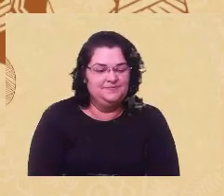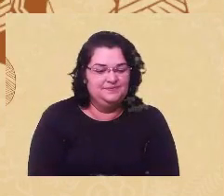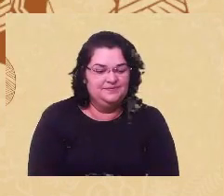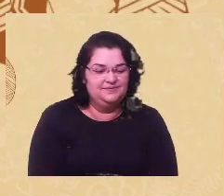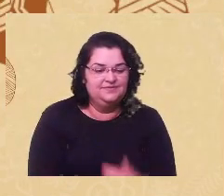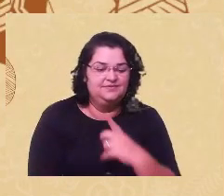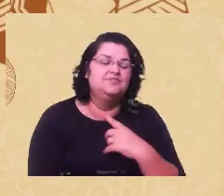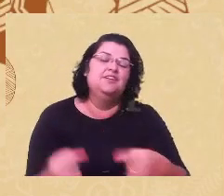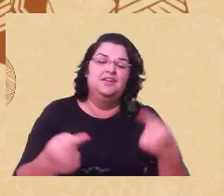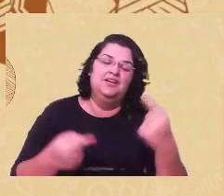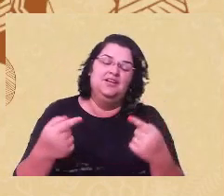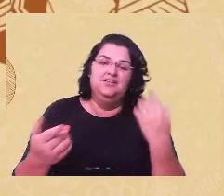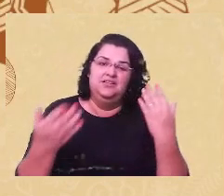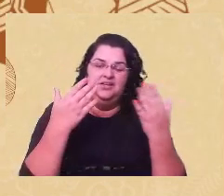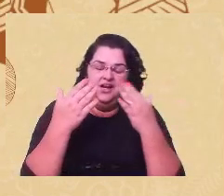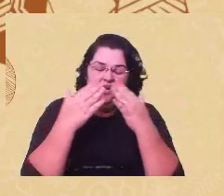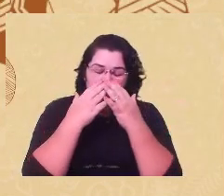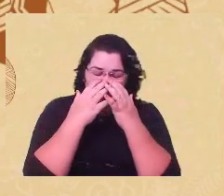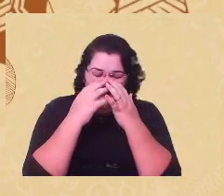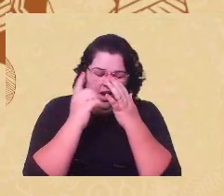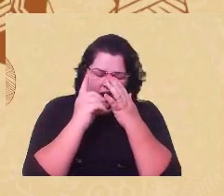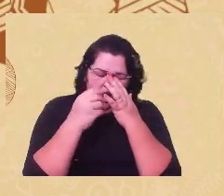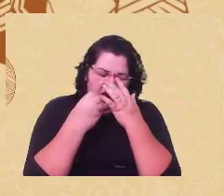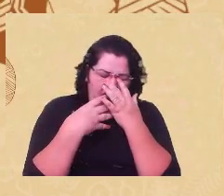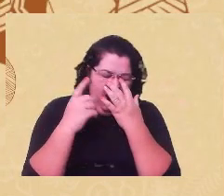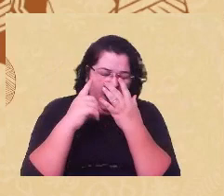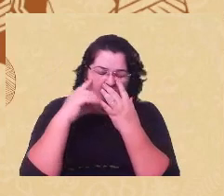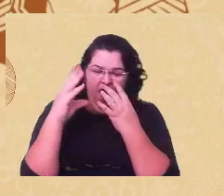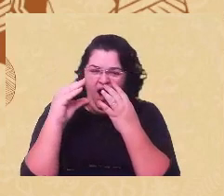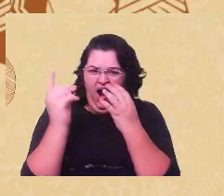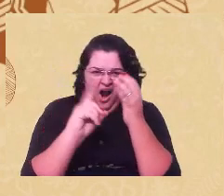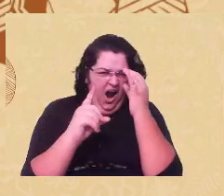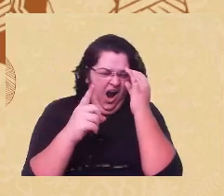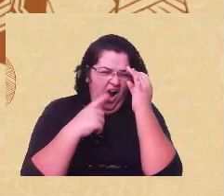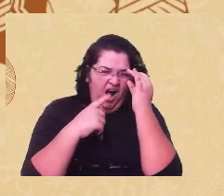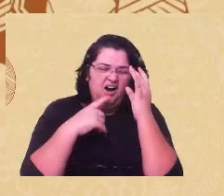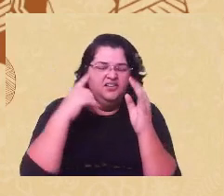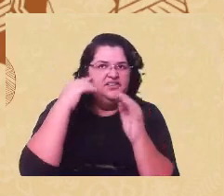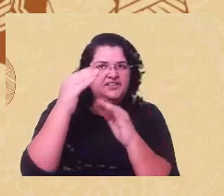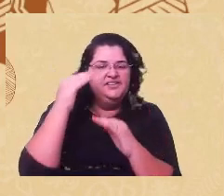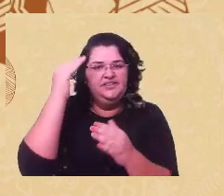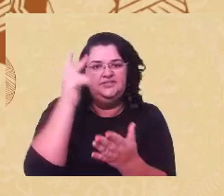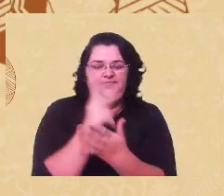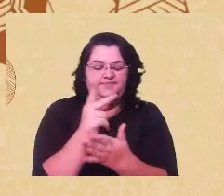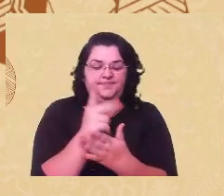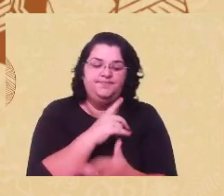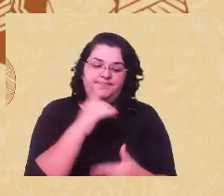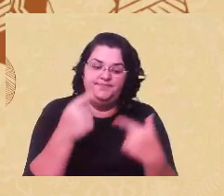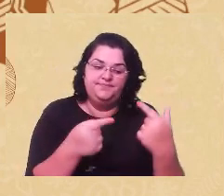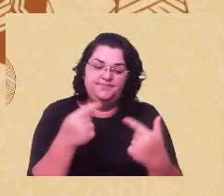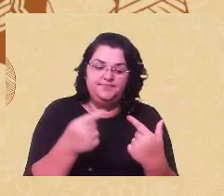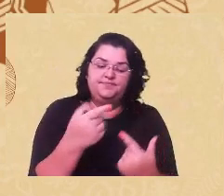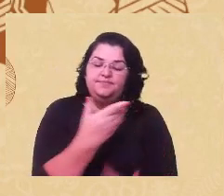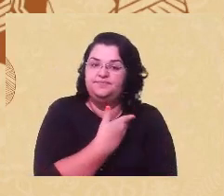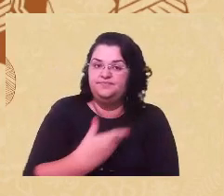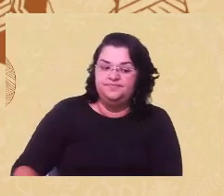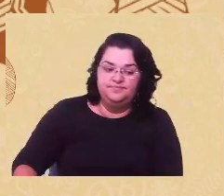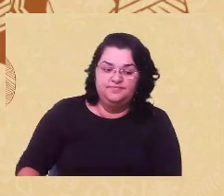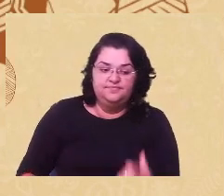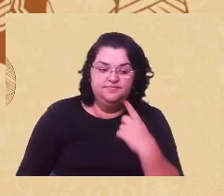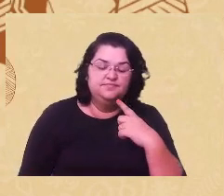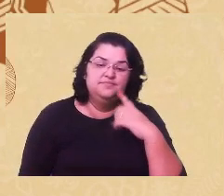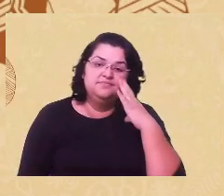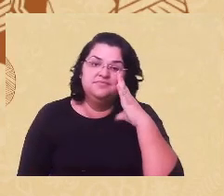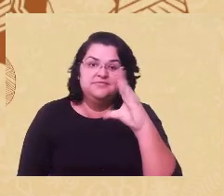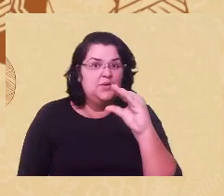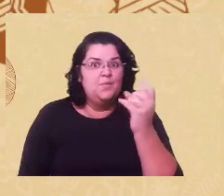psicanálise que não é nada tranquilo Neusa Santos adoeceu lá eu estou disputando a universidade pública tranquilo também não é